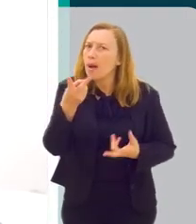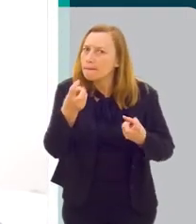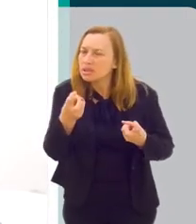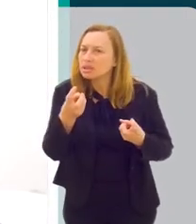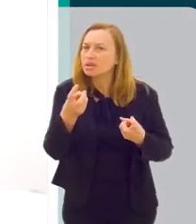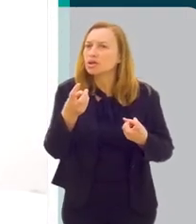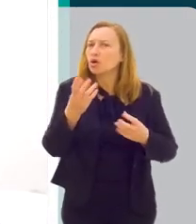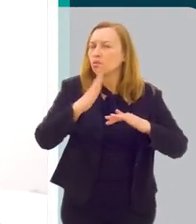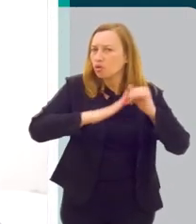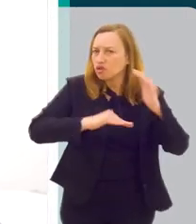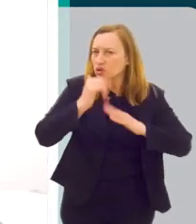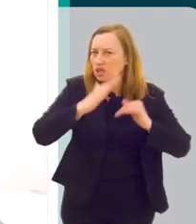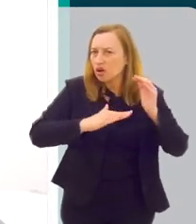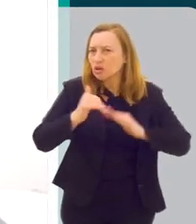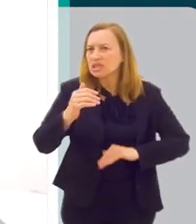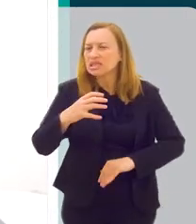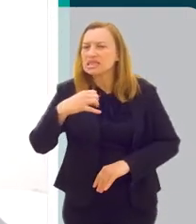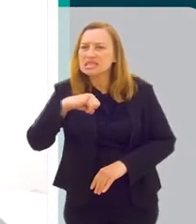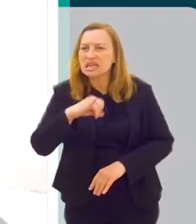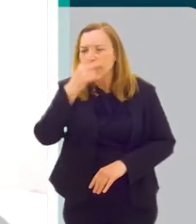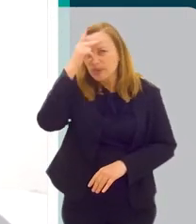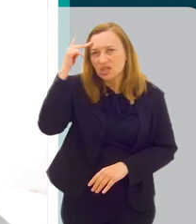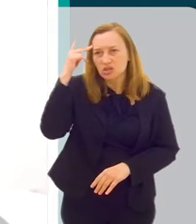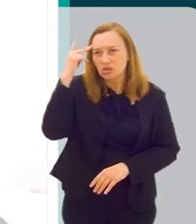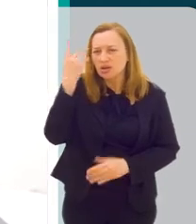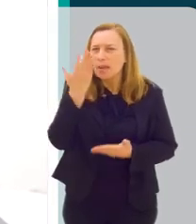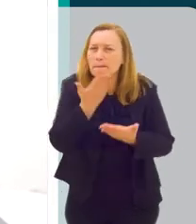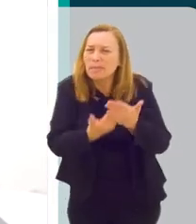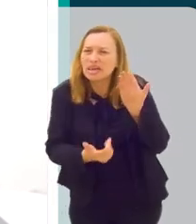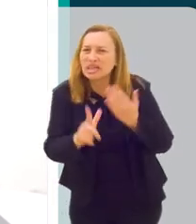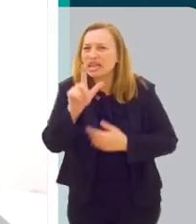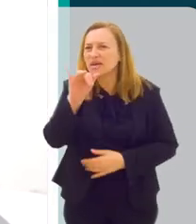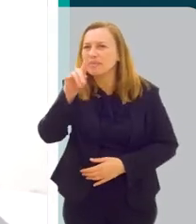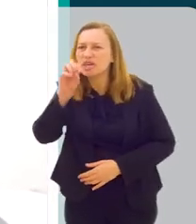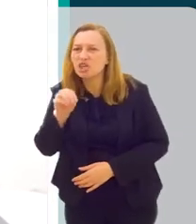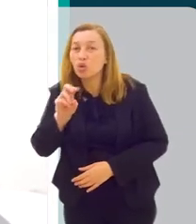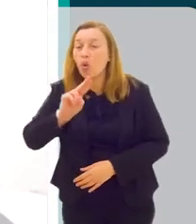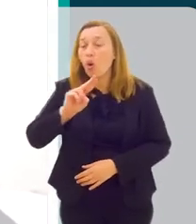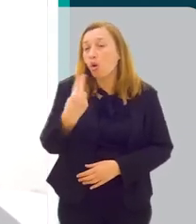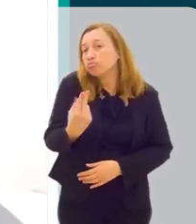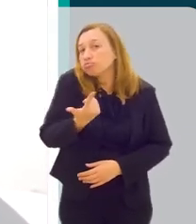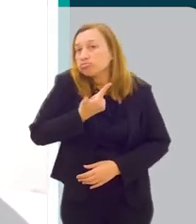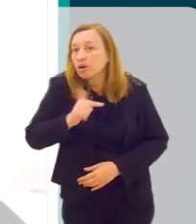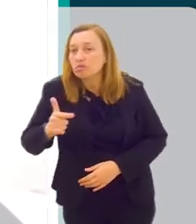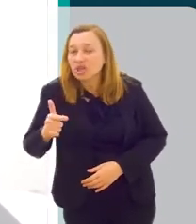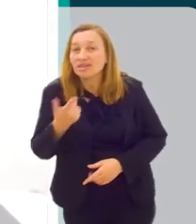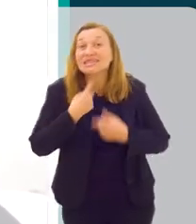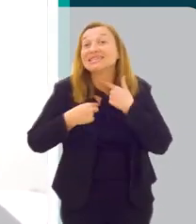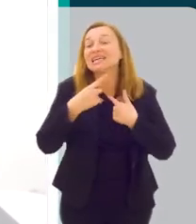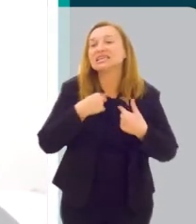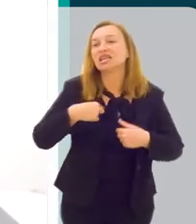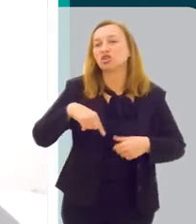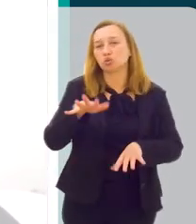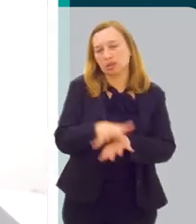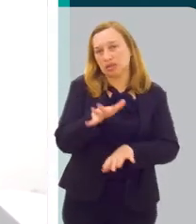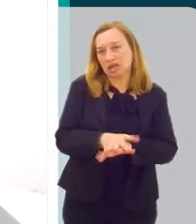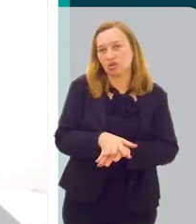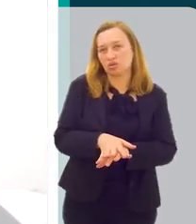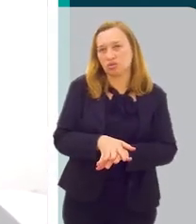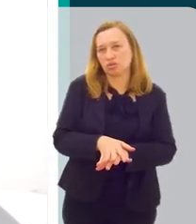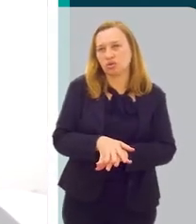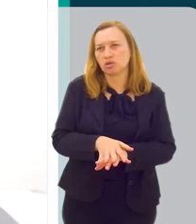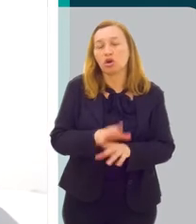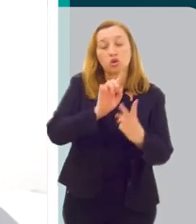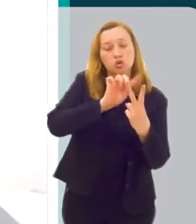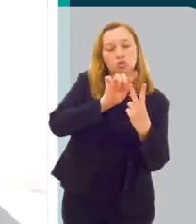pessoa não... A gente tem que perceber, né? O profissional, se a pessoa está tendo uma perda de libido ou se ela não tem esse desejo